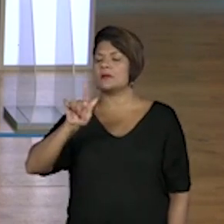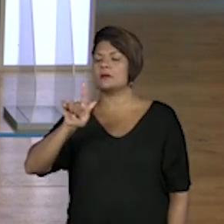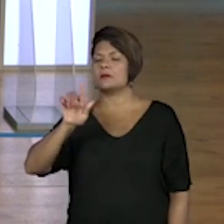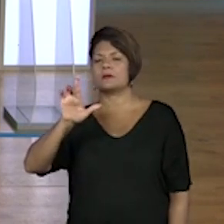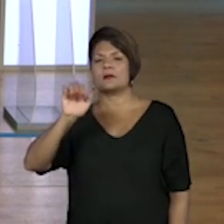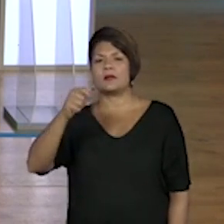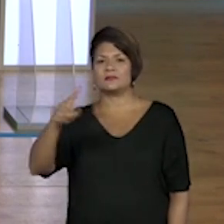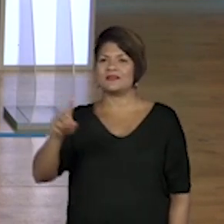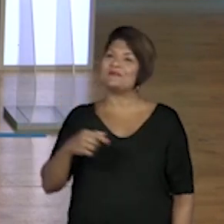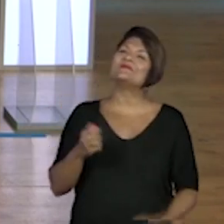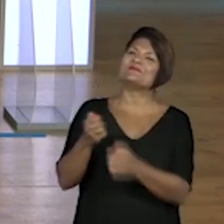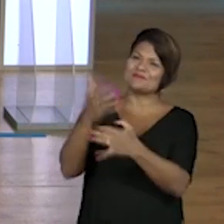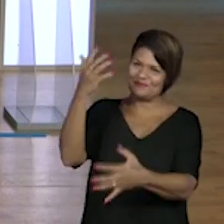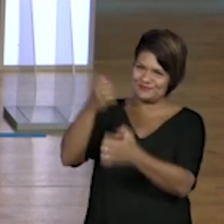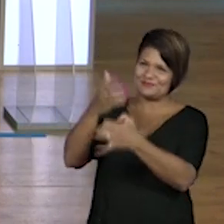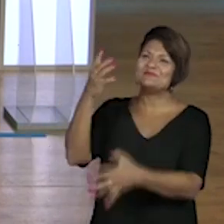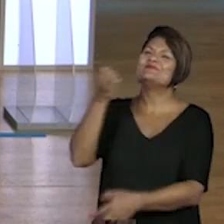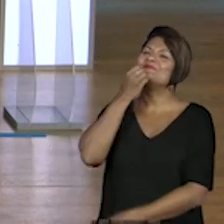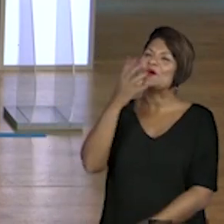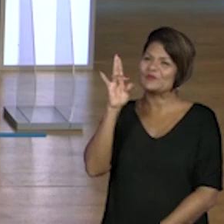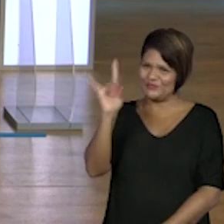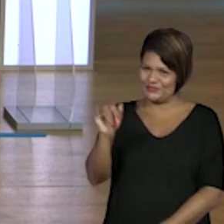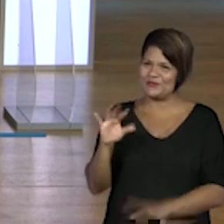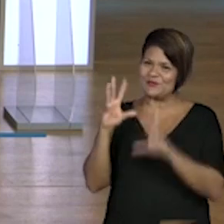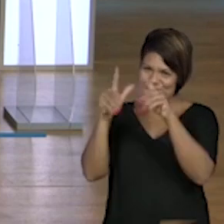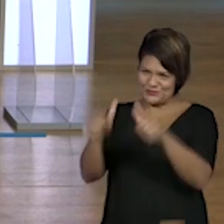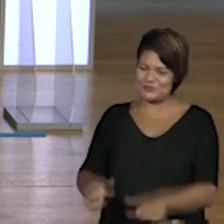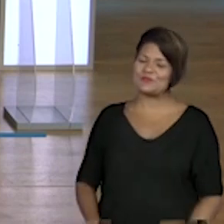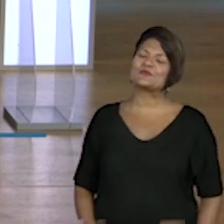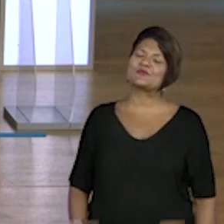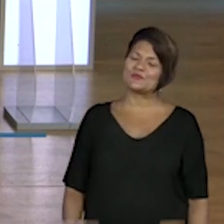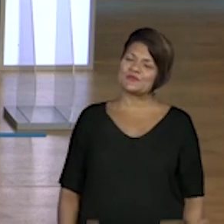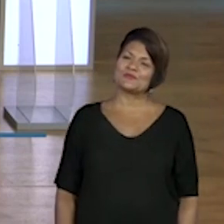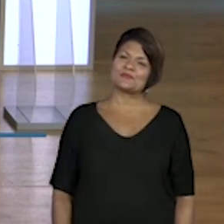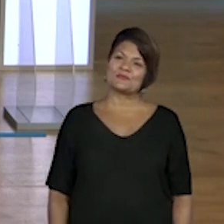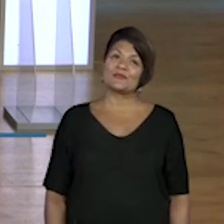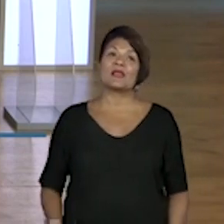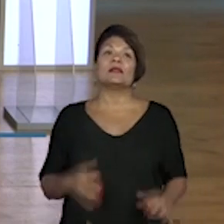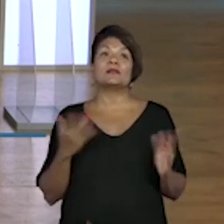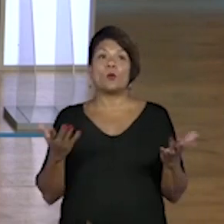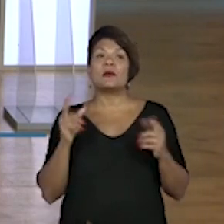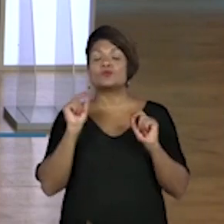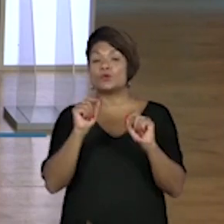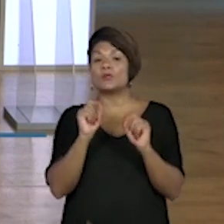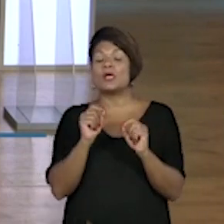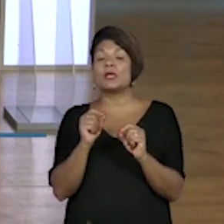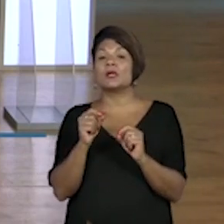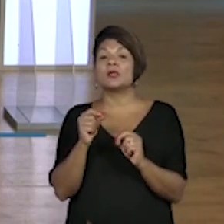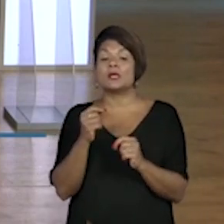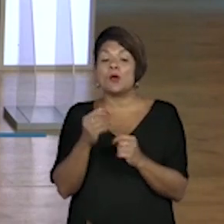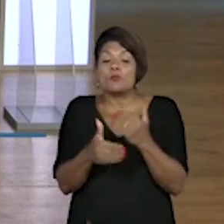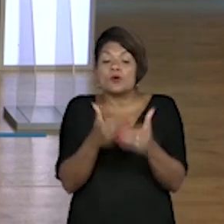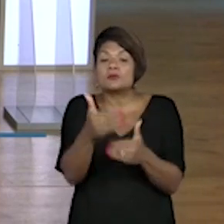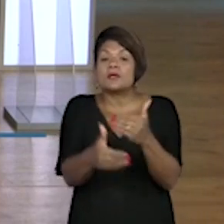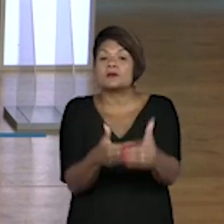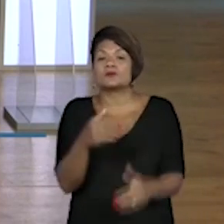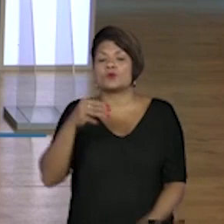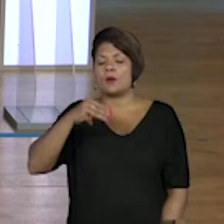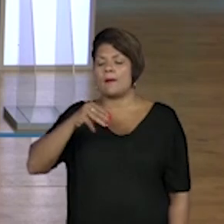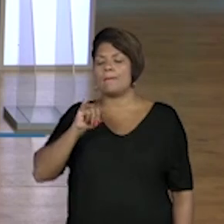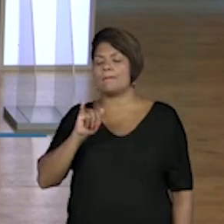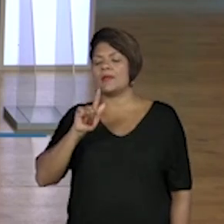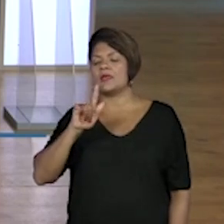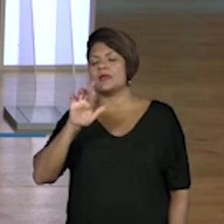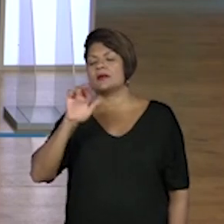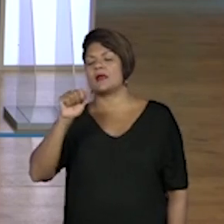bom dia, bom dia para todo mundo. Mas aí, o que é o processo migratório? Será que alguém consegue mandar para a